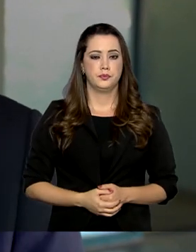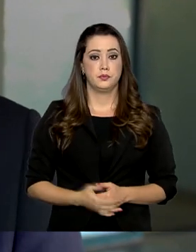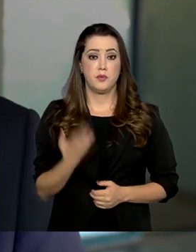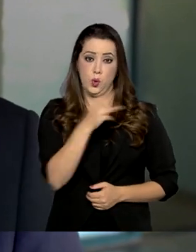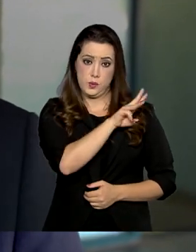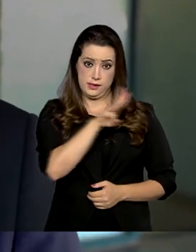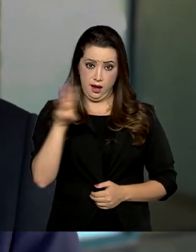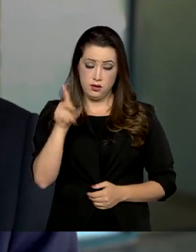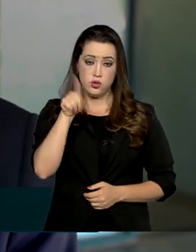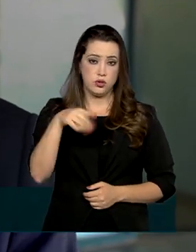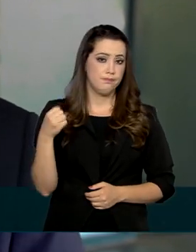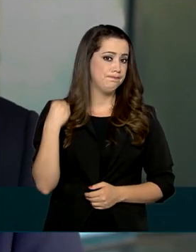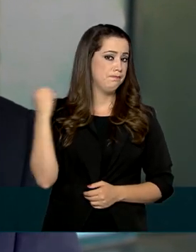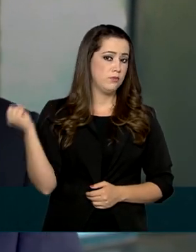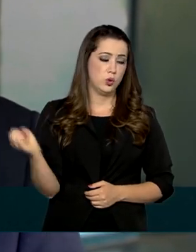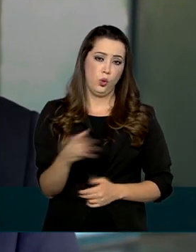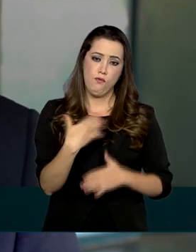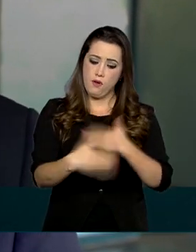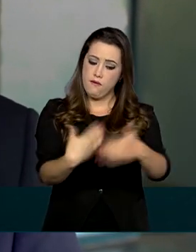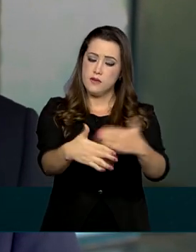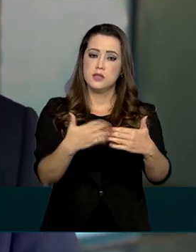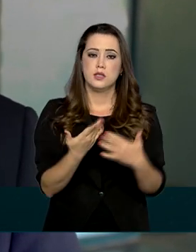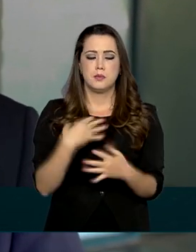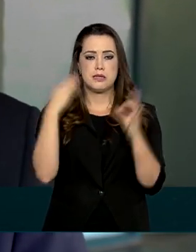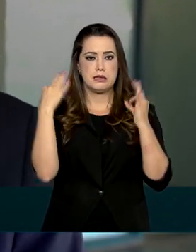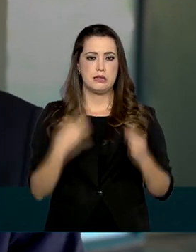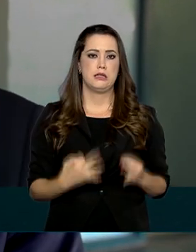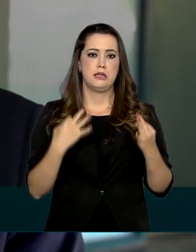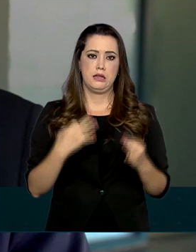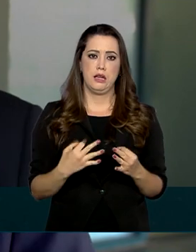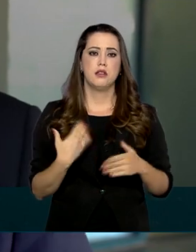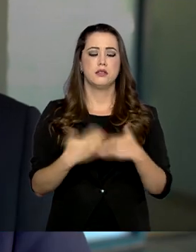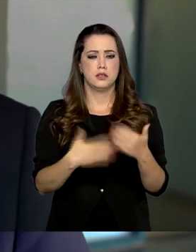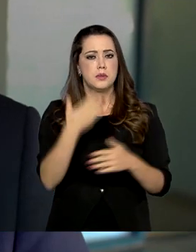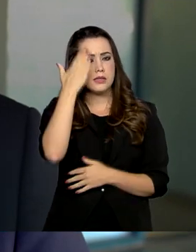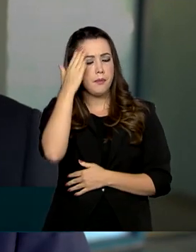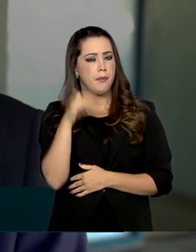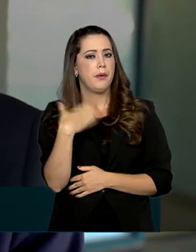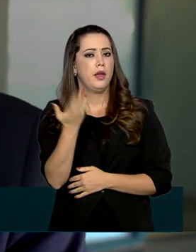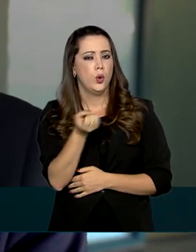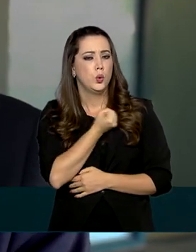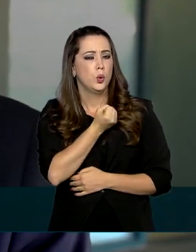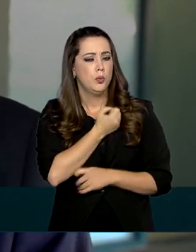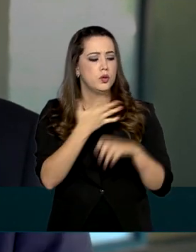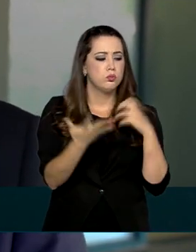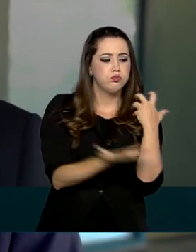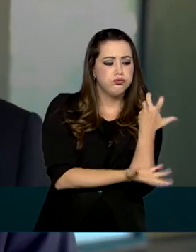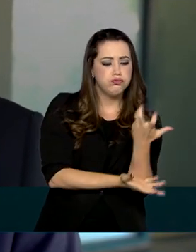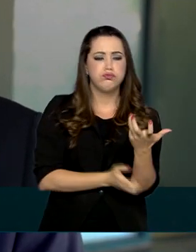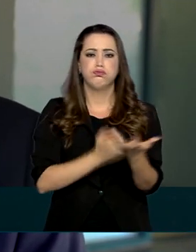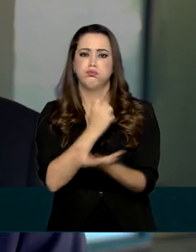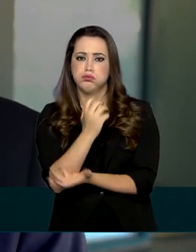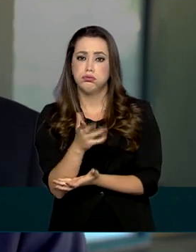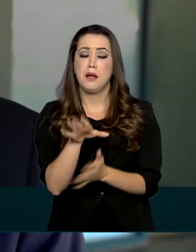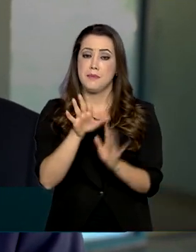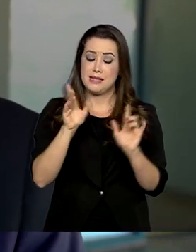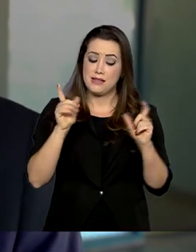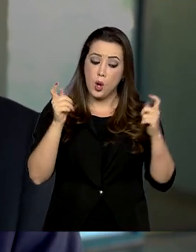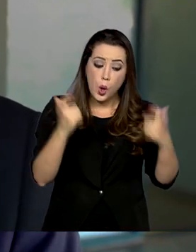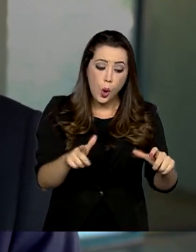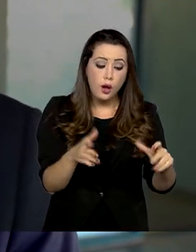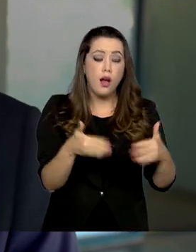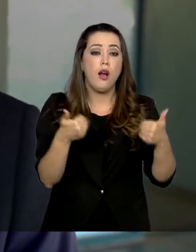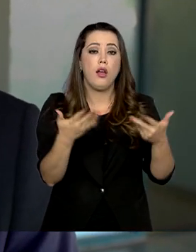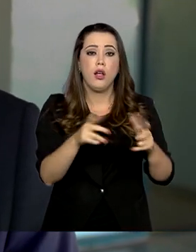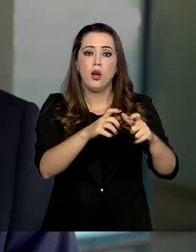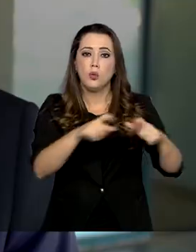grande avanço para ter mais certeza sobre o volume de madeira cortada e também a sua origem, inclusive com a determinação geográfica do